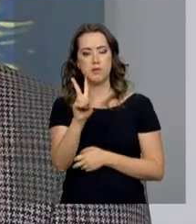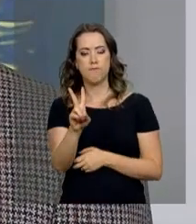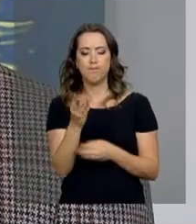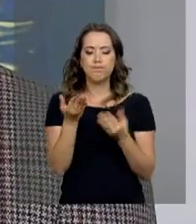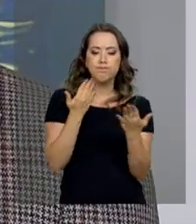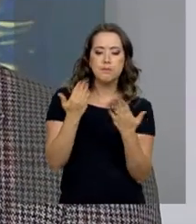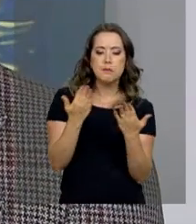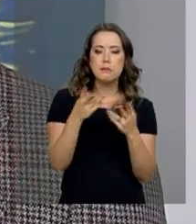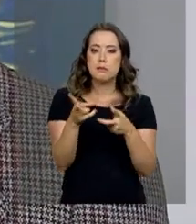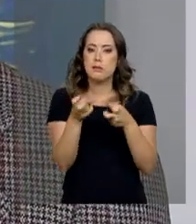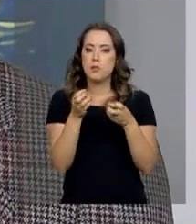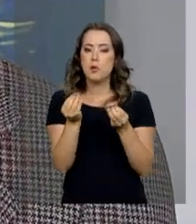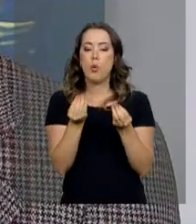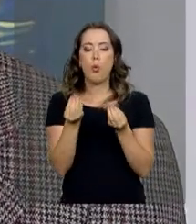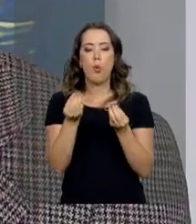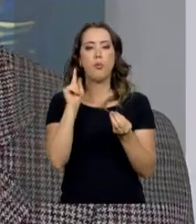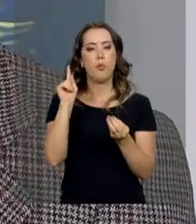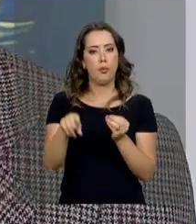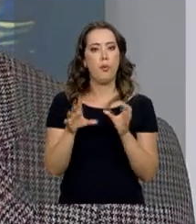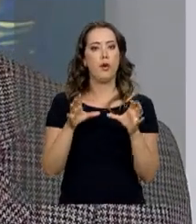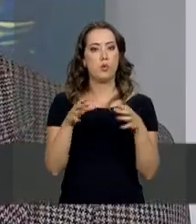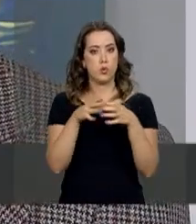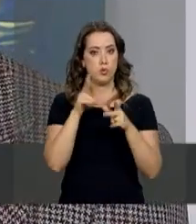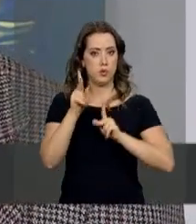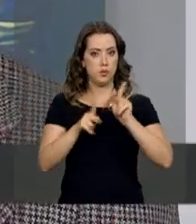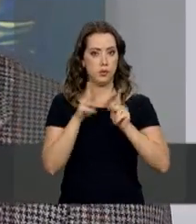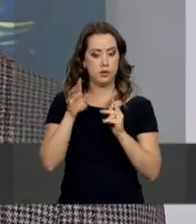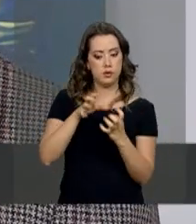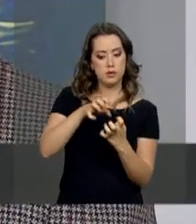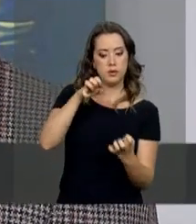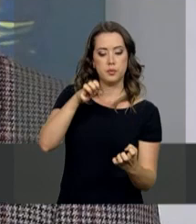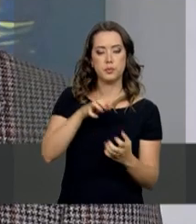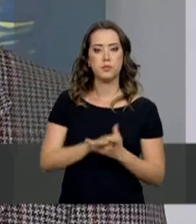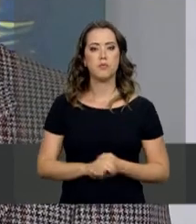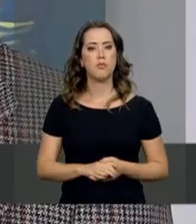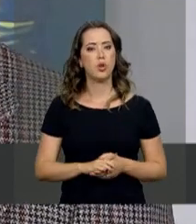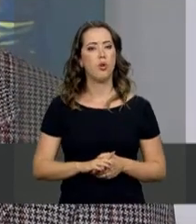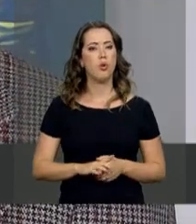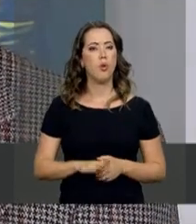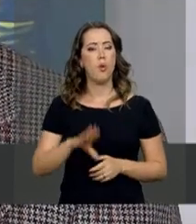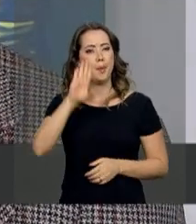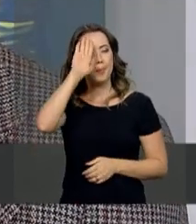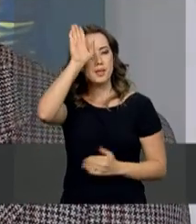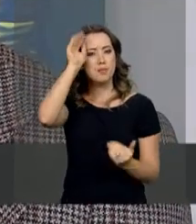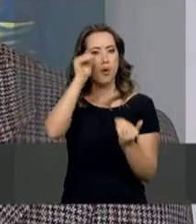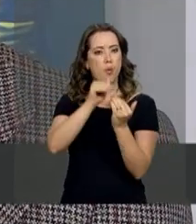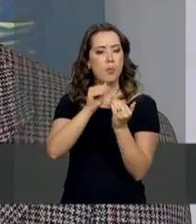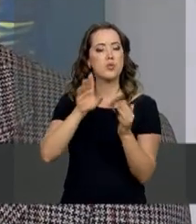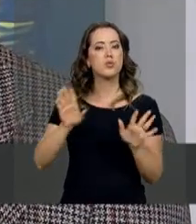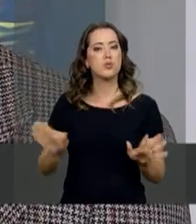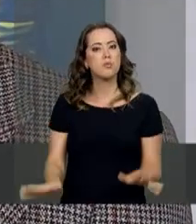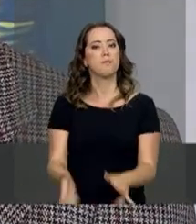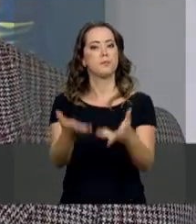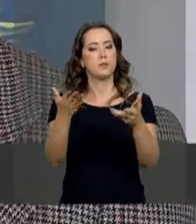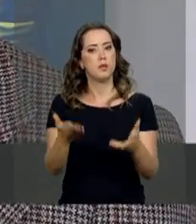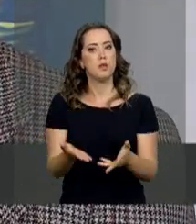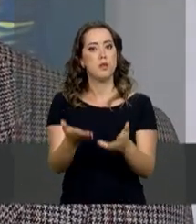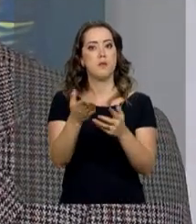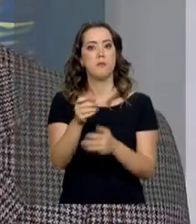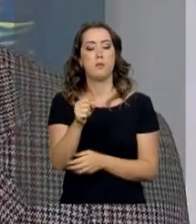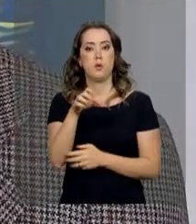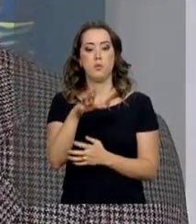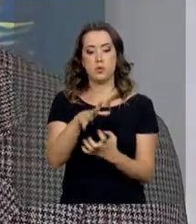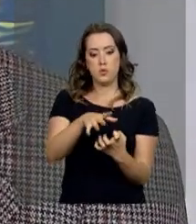sobre essa população no Brasil. O desafio principal é o de promover o envelhecimento ativo e saudável. O